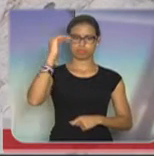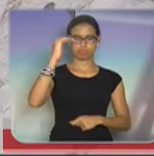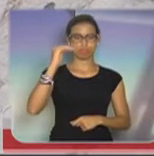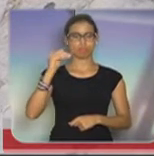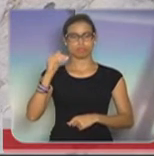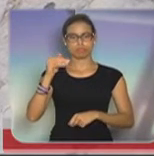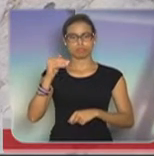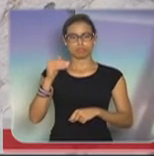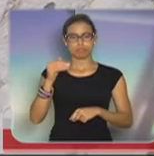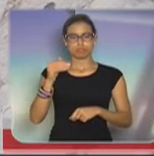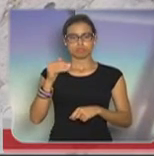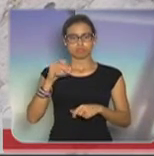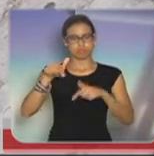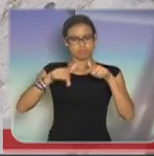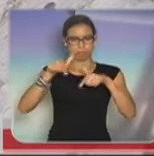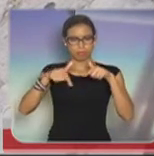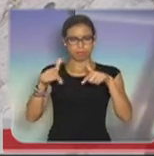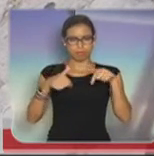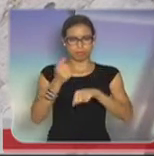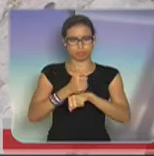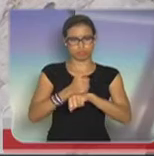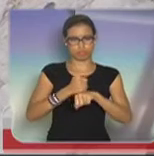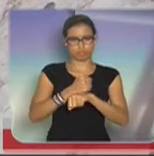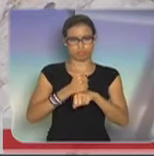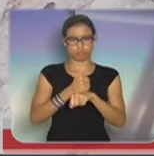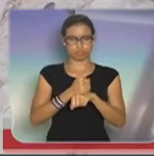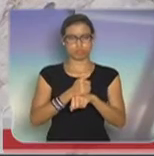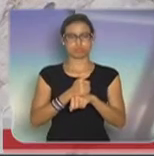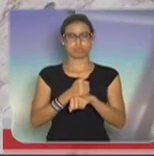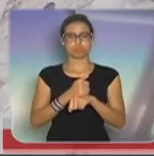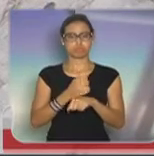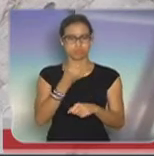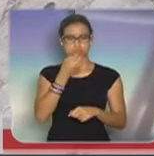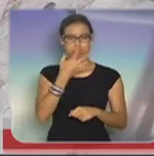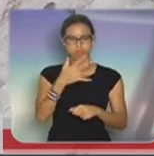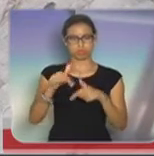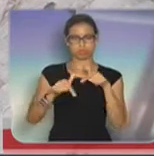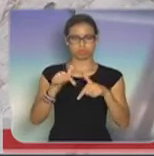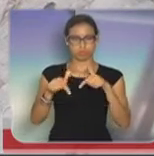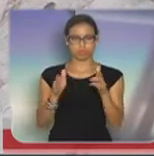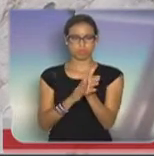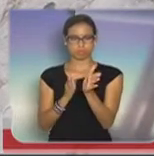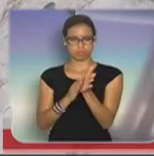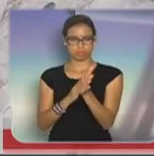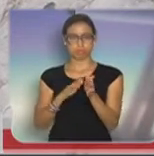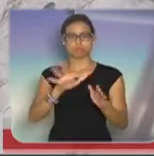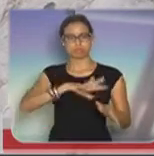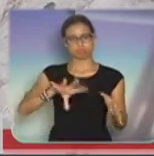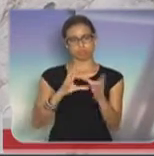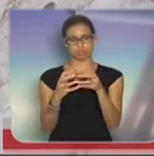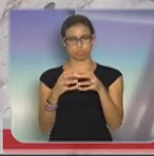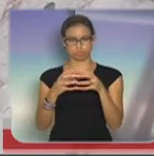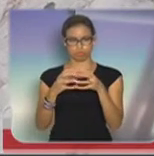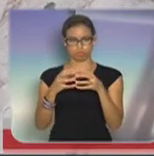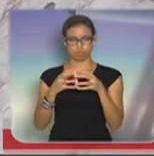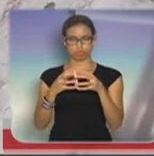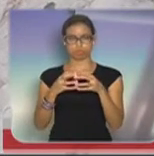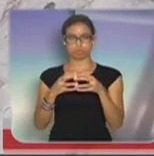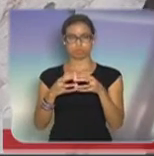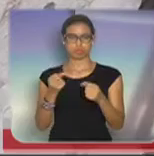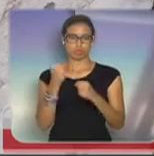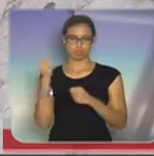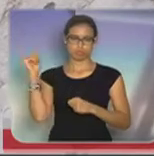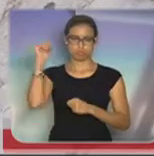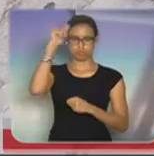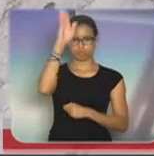e o preparo técnico de homens e mulheres da Força Aérea Brasileira. Então, parabéns a toda a Força Aérea Brasileira por essa